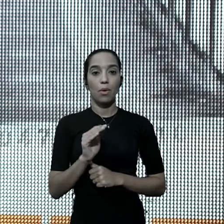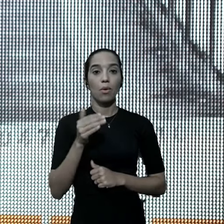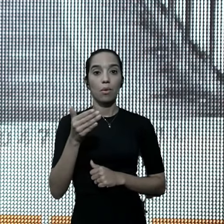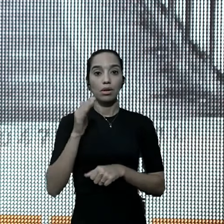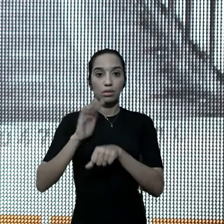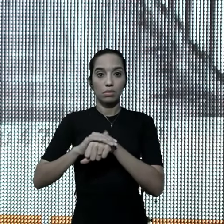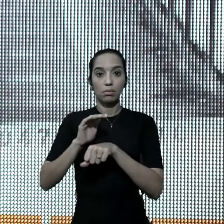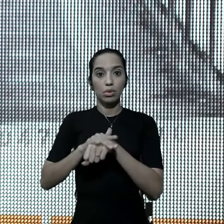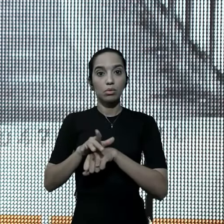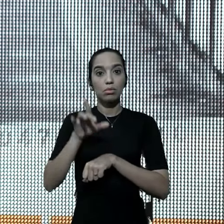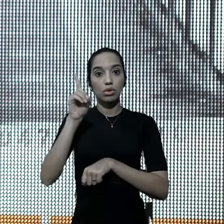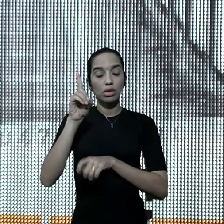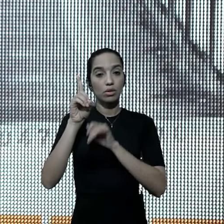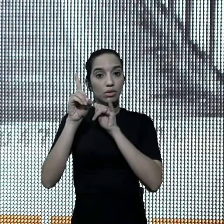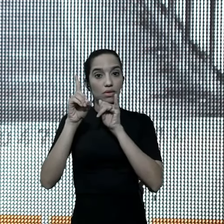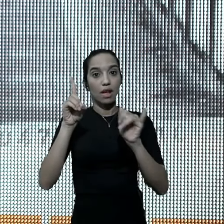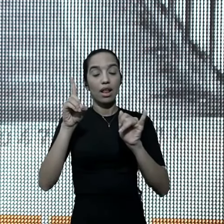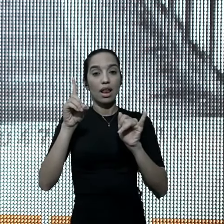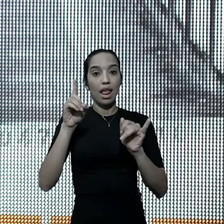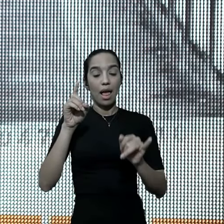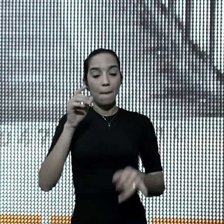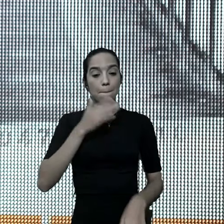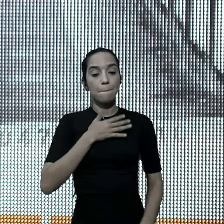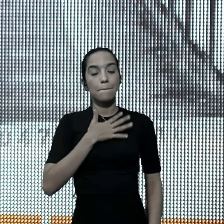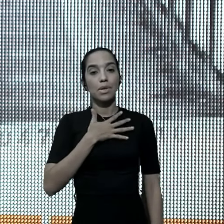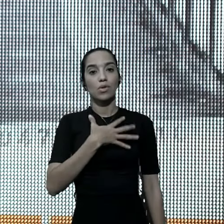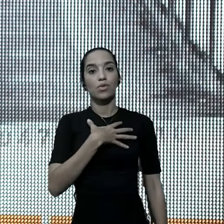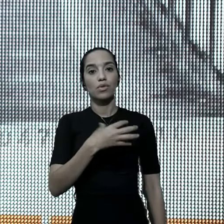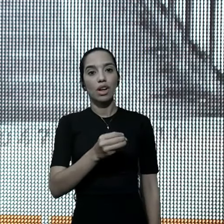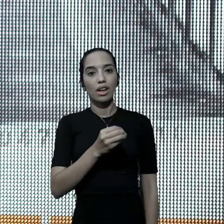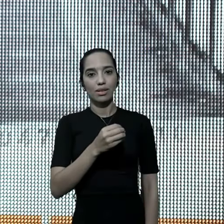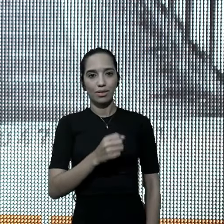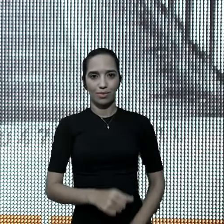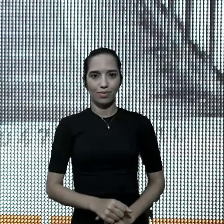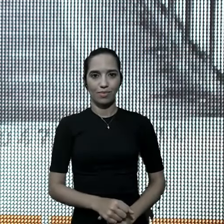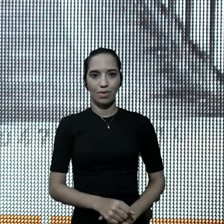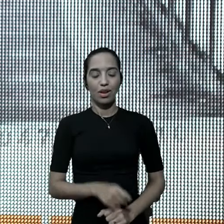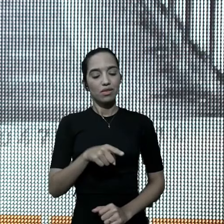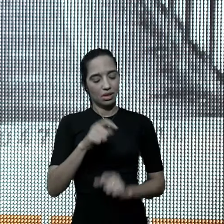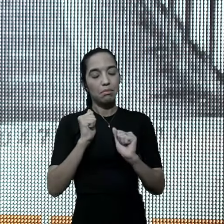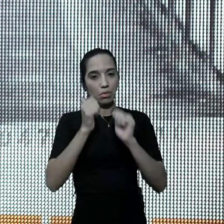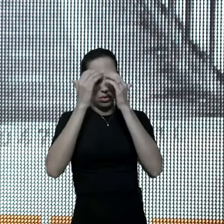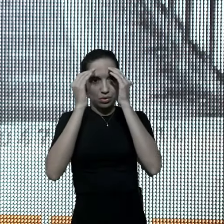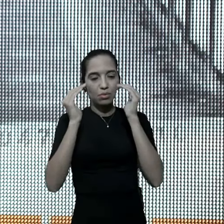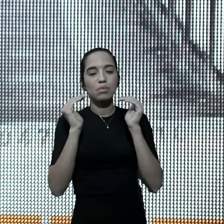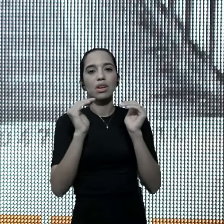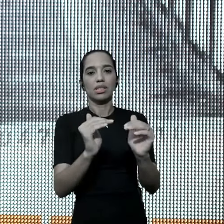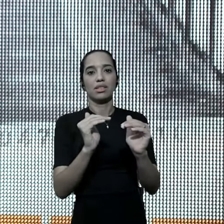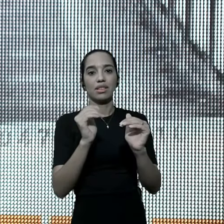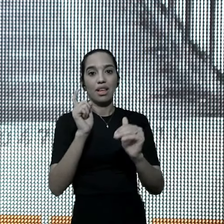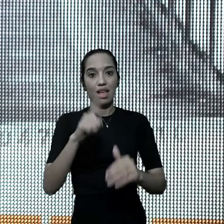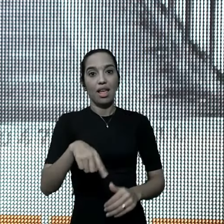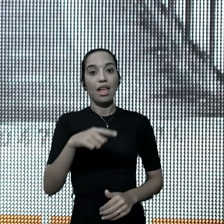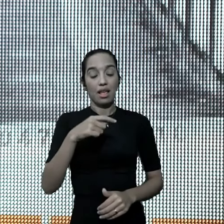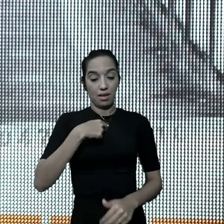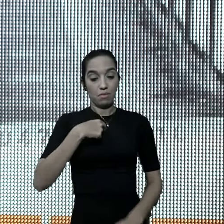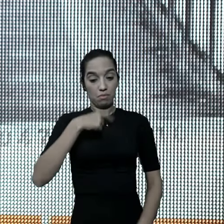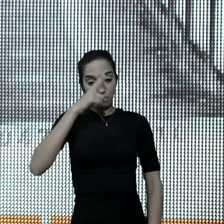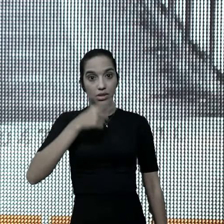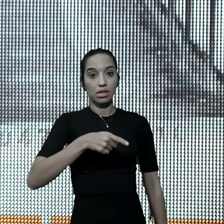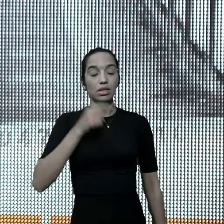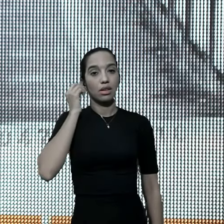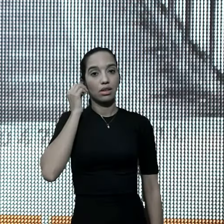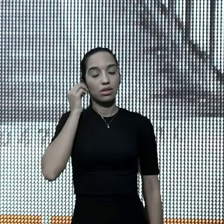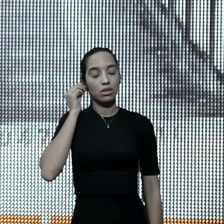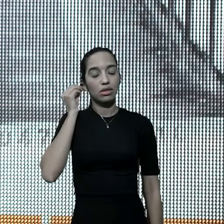próprio Deus, diz, esse é o meu filho, a ele, obedeci, ele é o Messias, São Pedro,